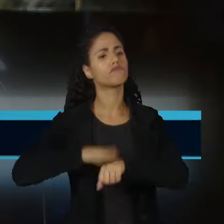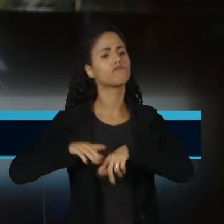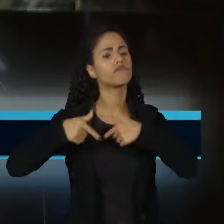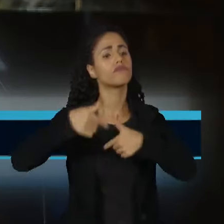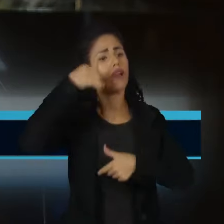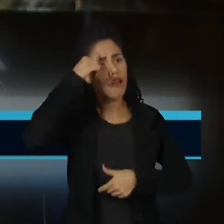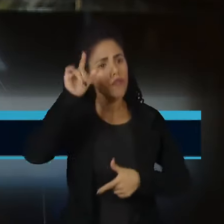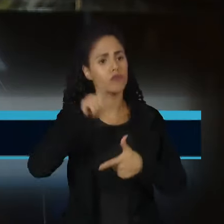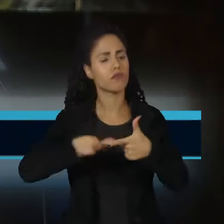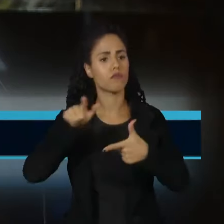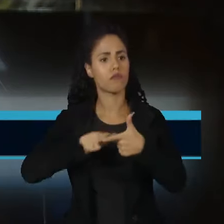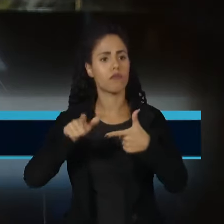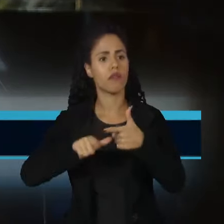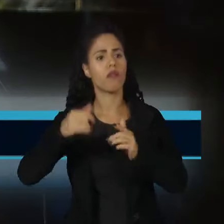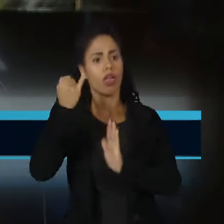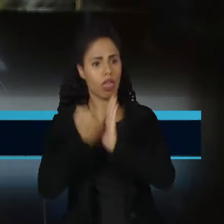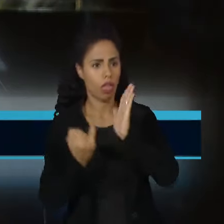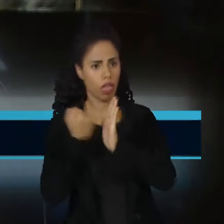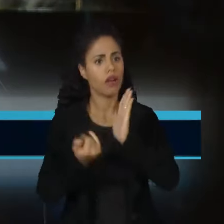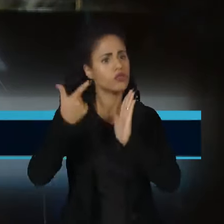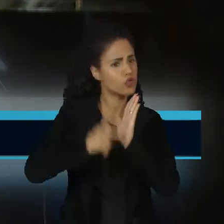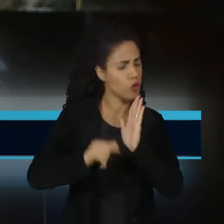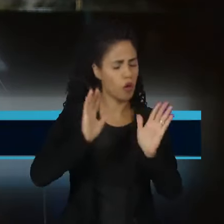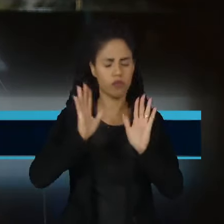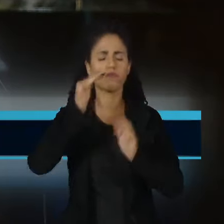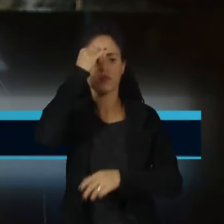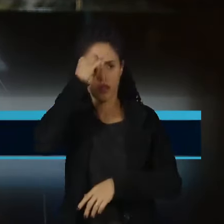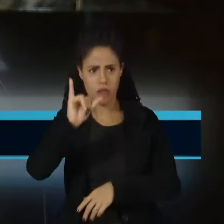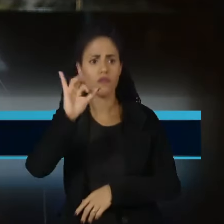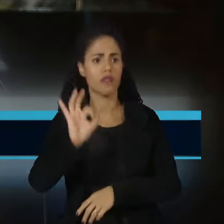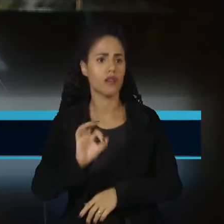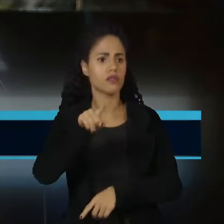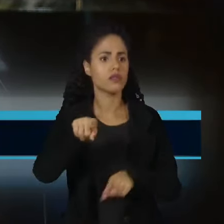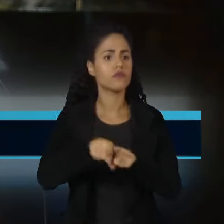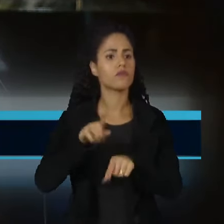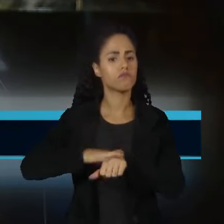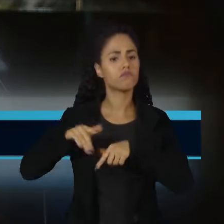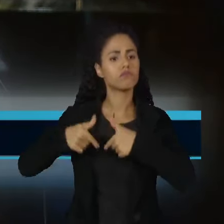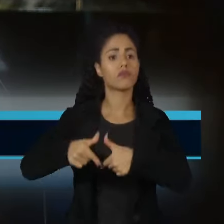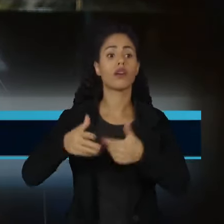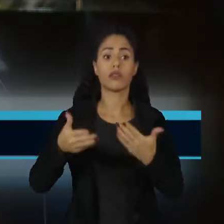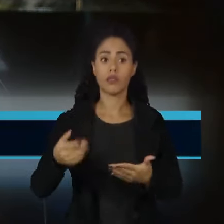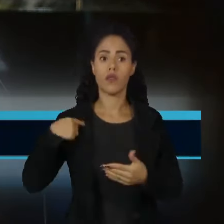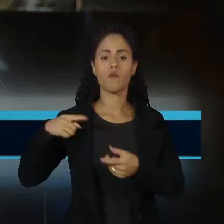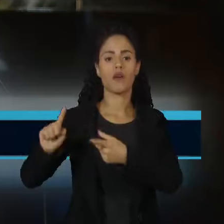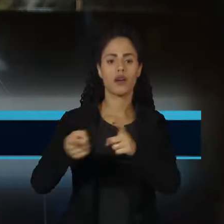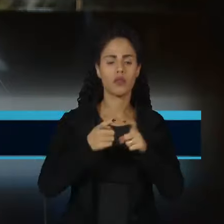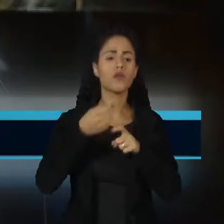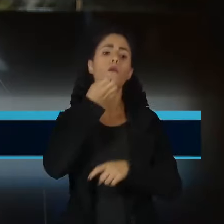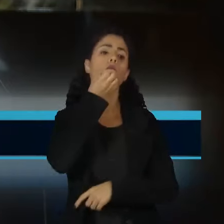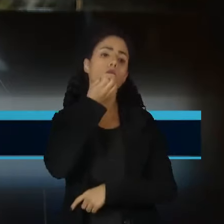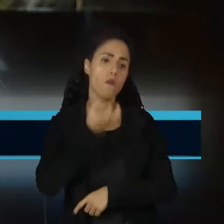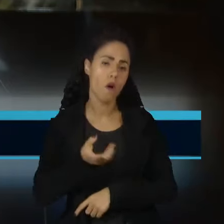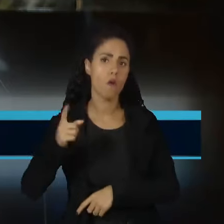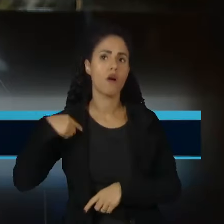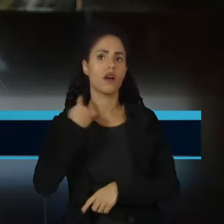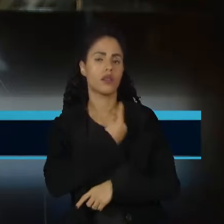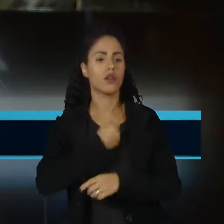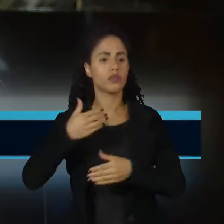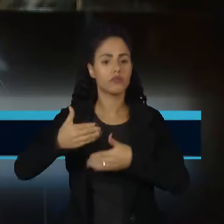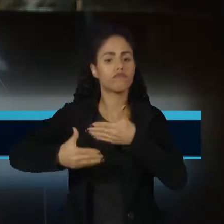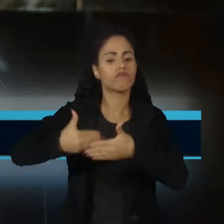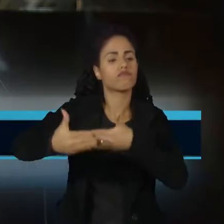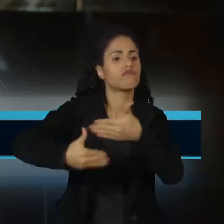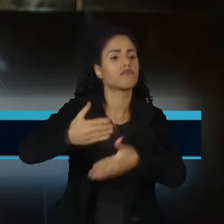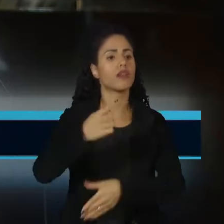evitar o aumento de impostos como fonte de compensação, nós vamos buscar fazer. Então foi uma reunião produtiva e espero que nas próximas